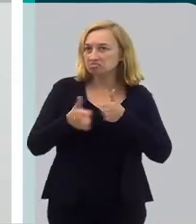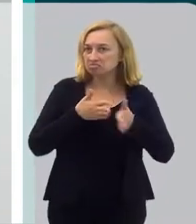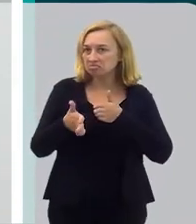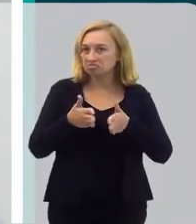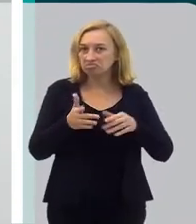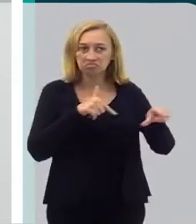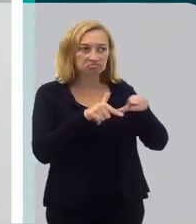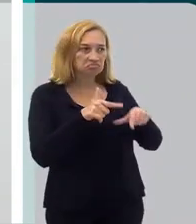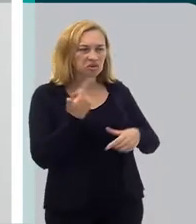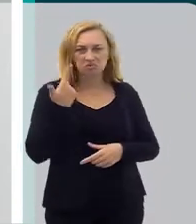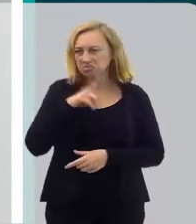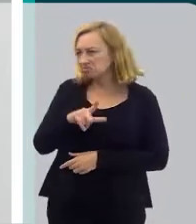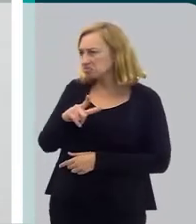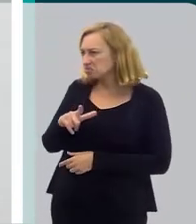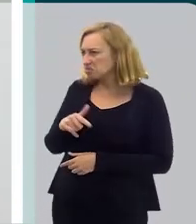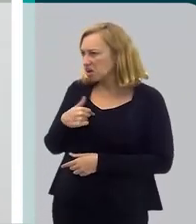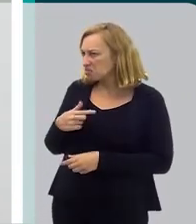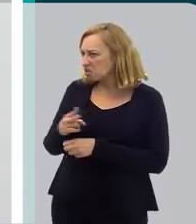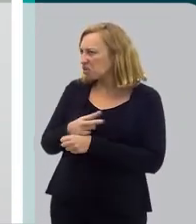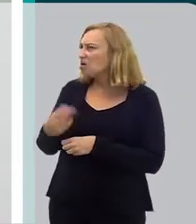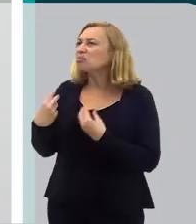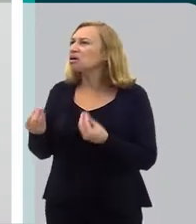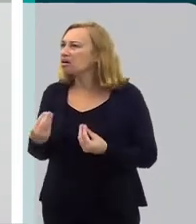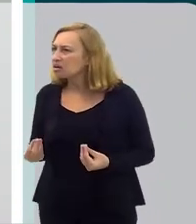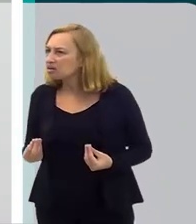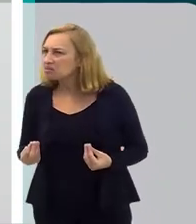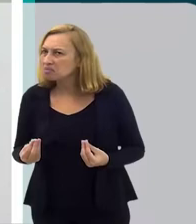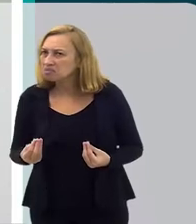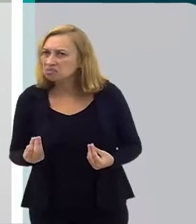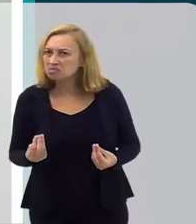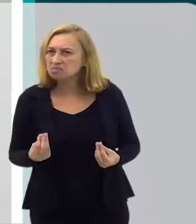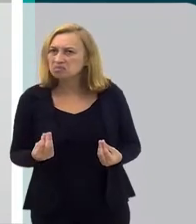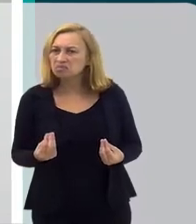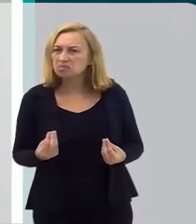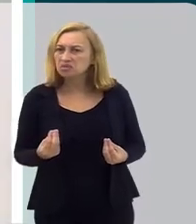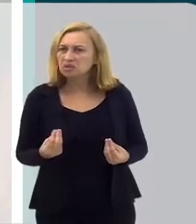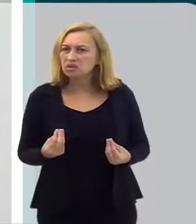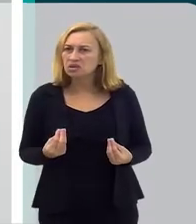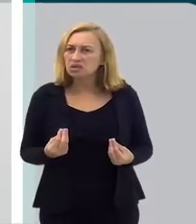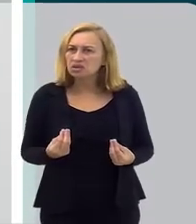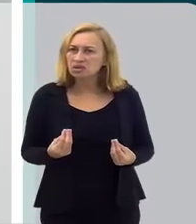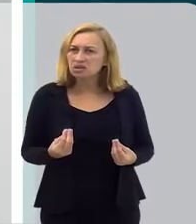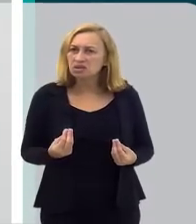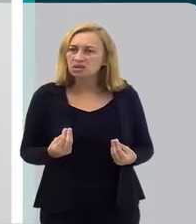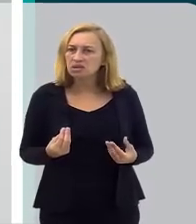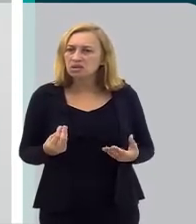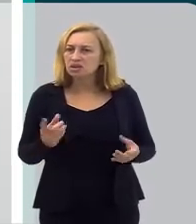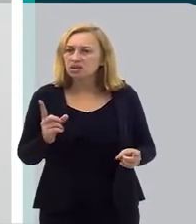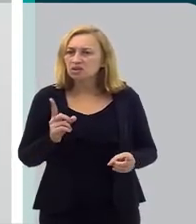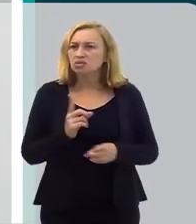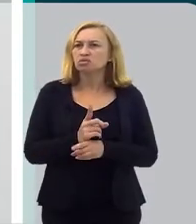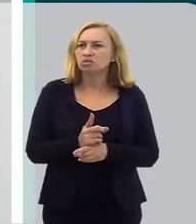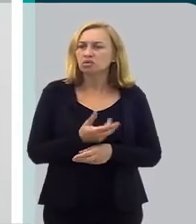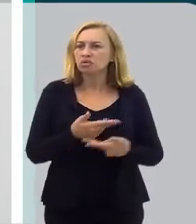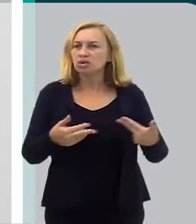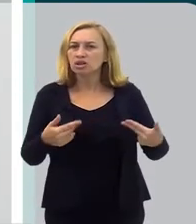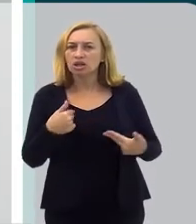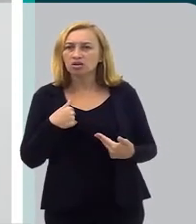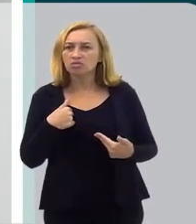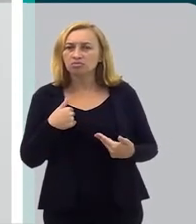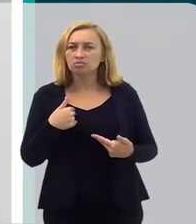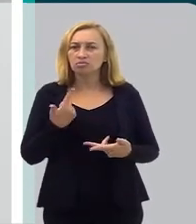ao trabalho. Então, eu não vou conseguir, então, não vou nem procurar para poder não correr o risco de descobrir alguma coisa que eu não tenho como tratar,